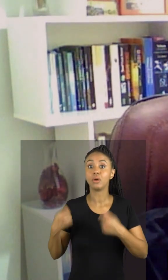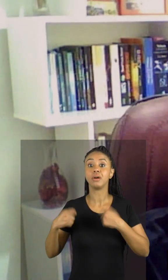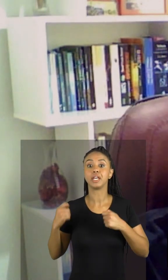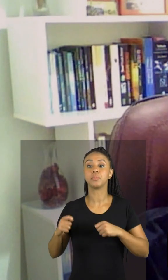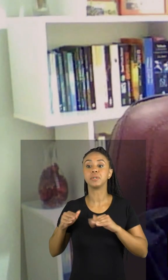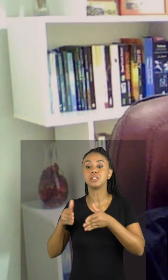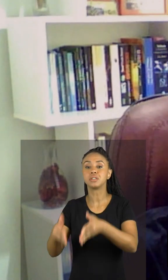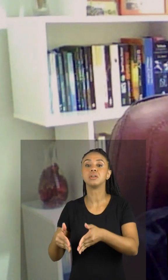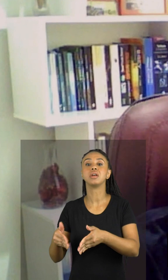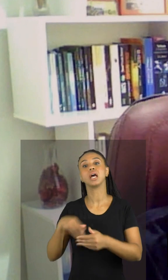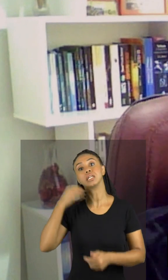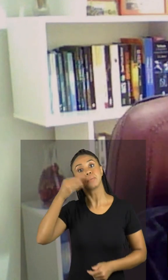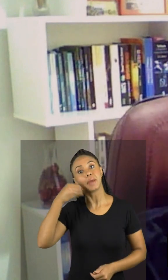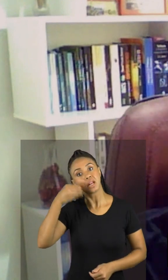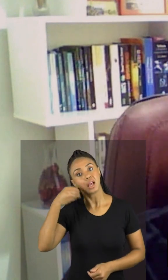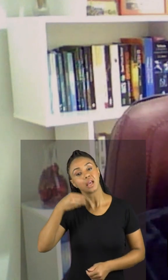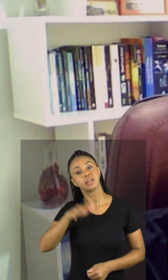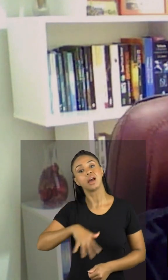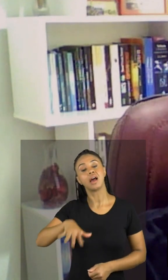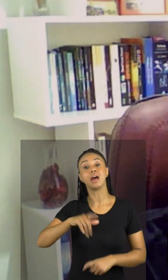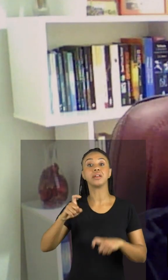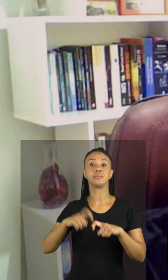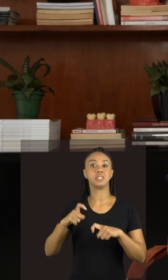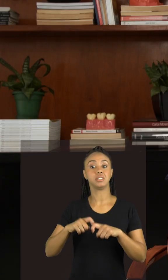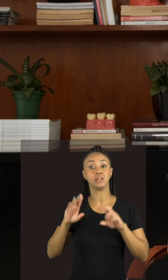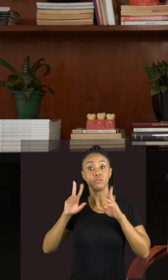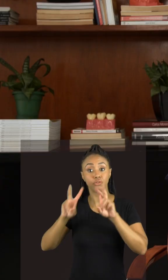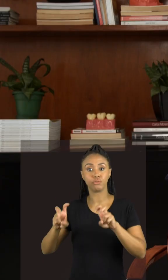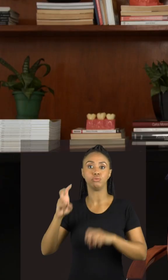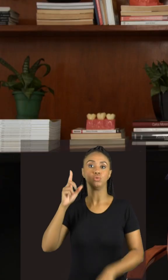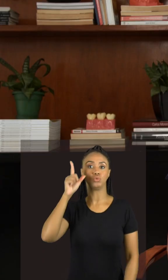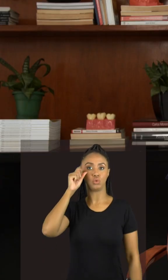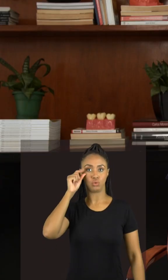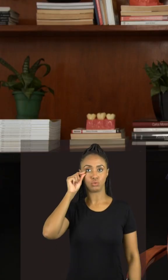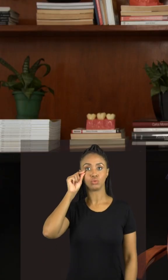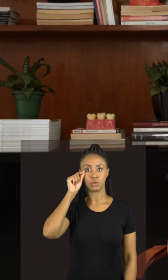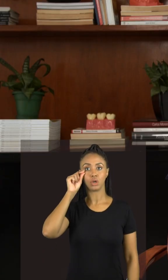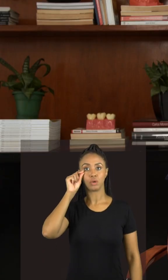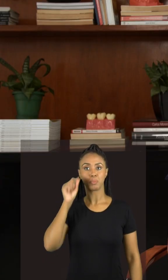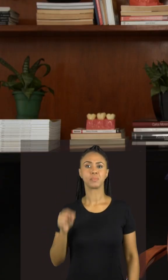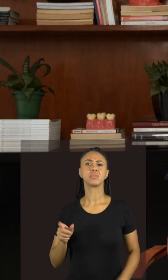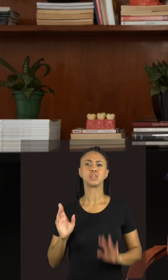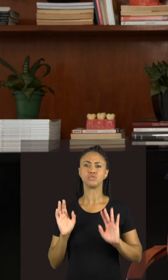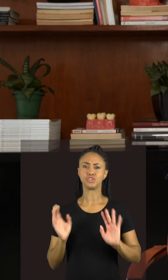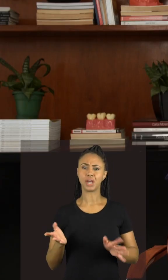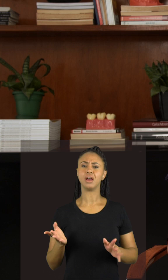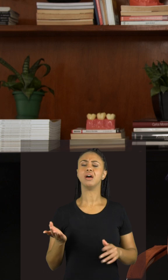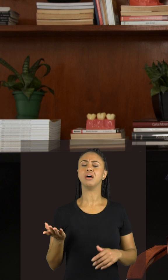certificação ou uma residência na área de medicina do sono. Temos importantes centros